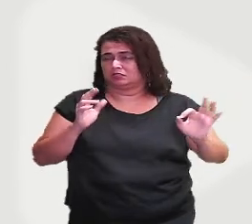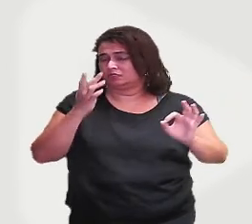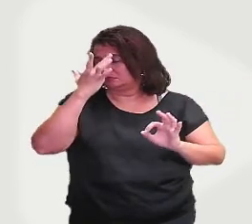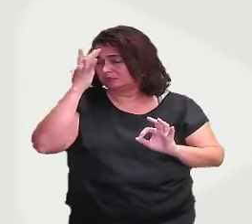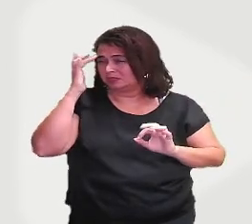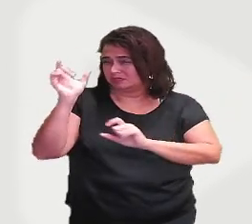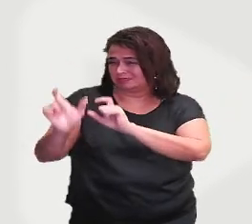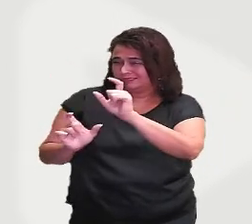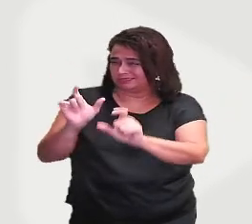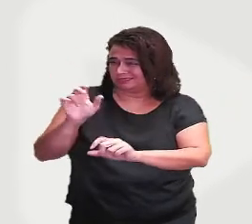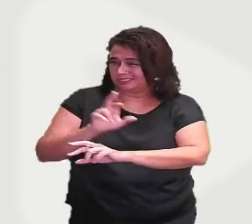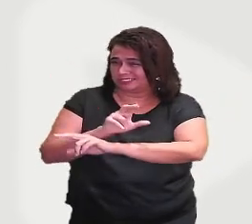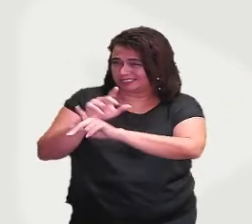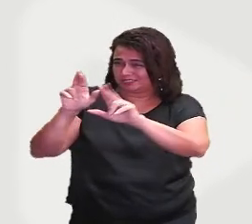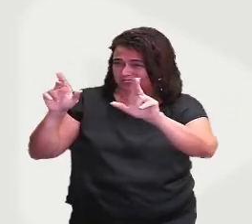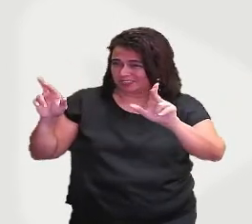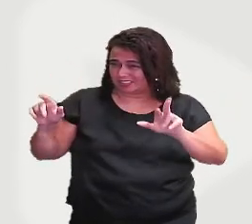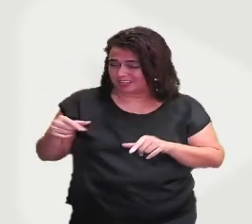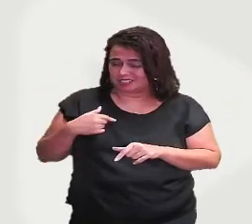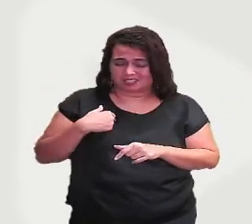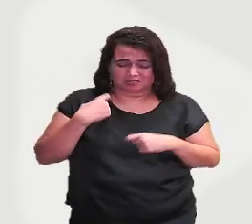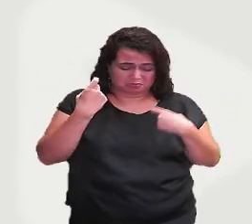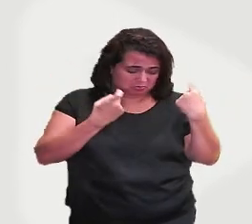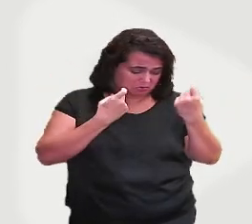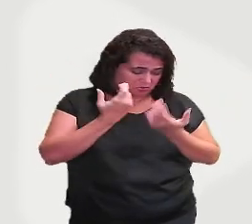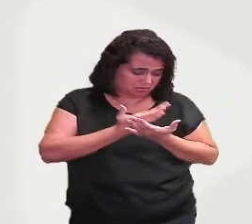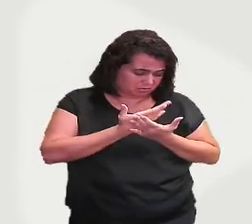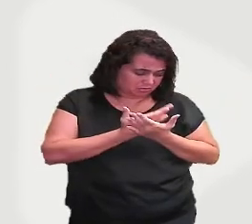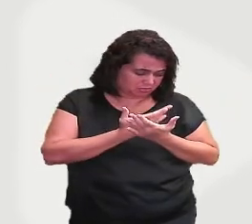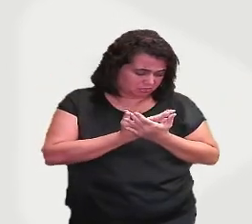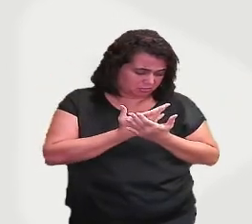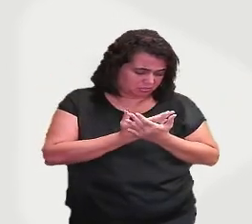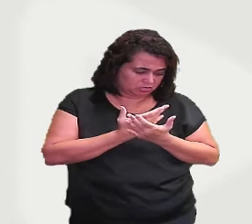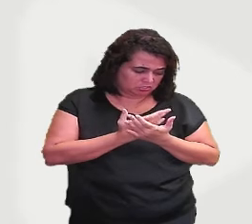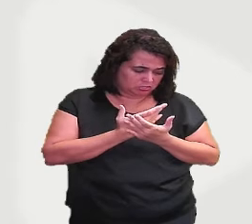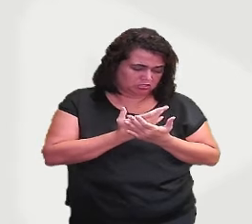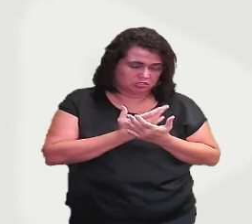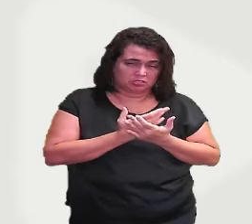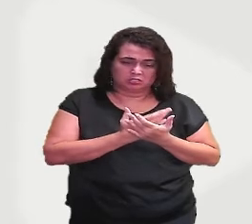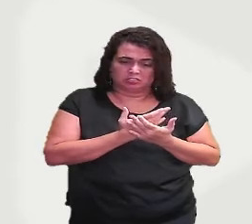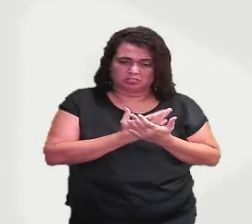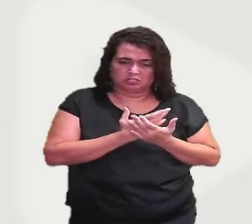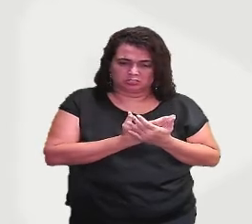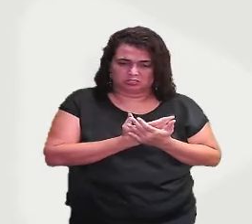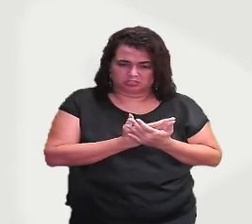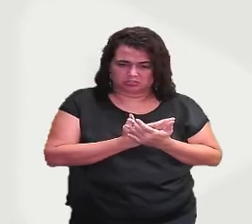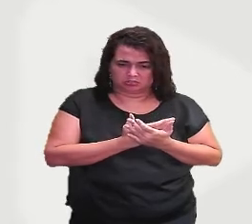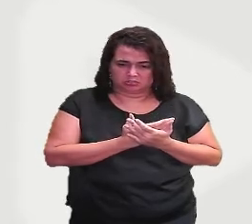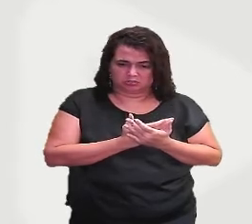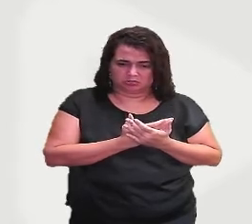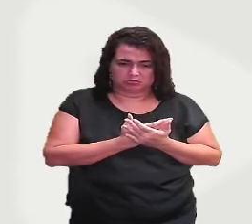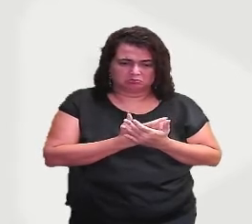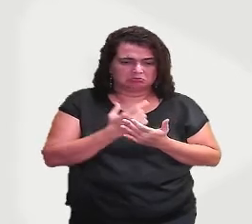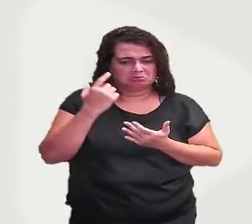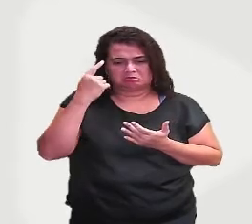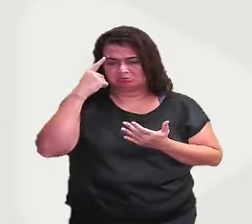impressões diferentes, tomada de preocupação de estudos, jamais conseguir a chegar a uma dedução